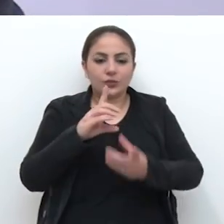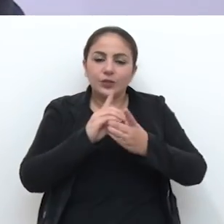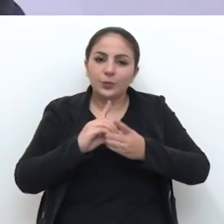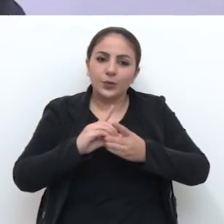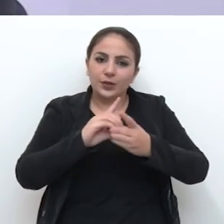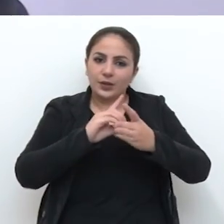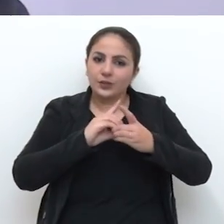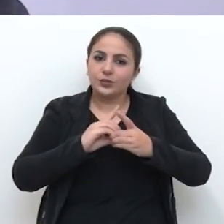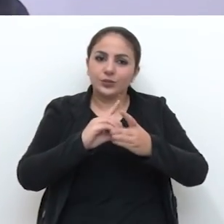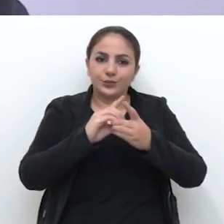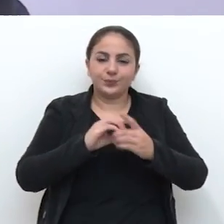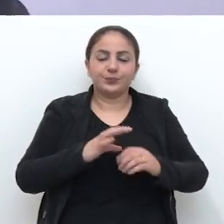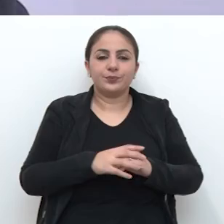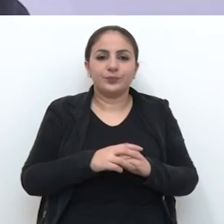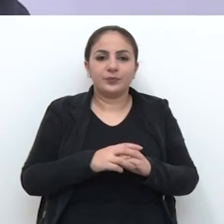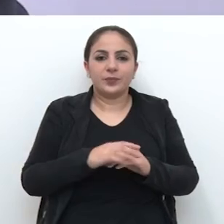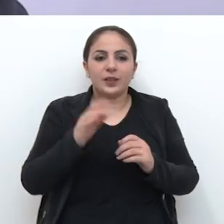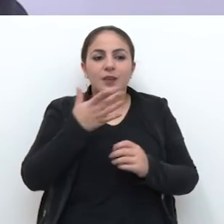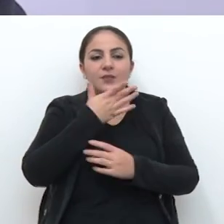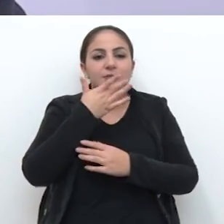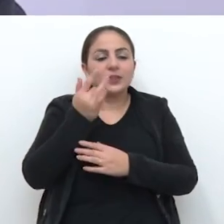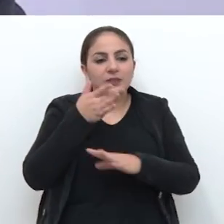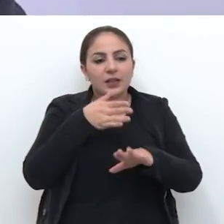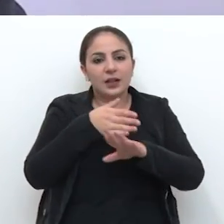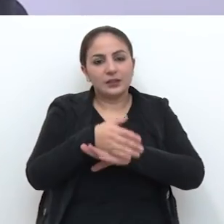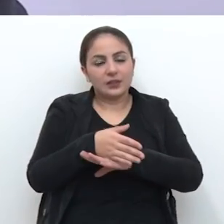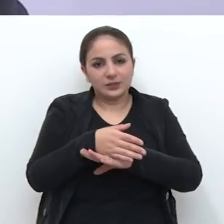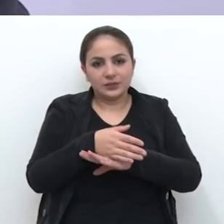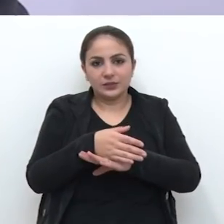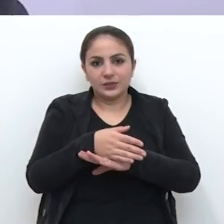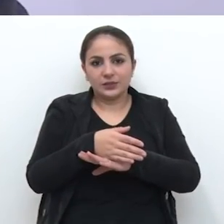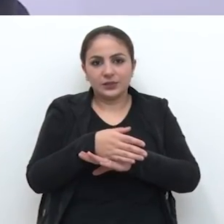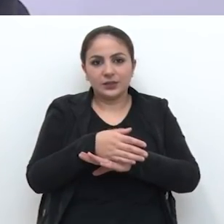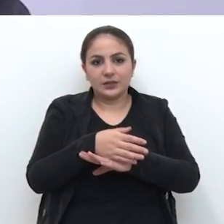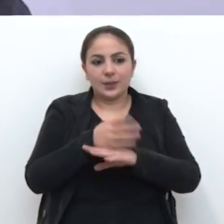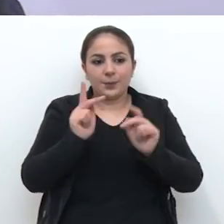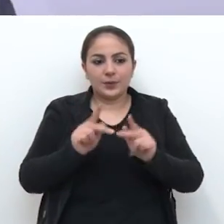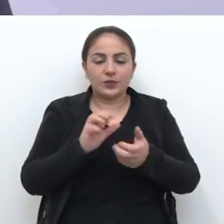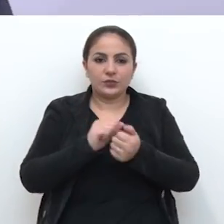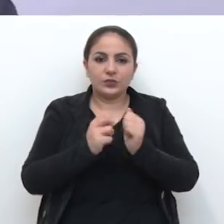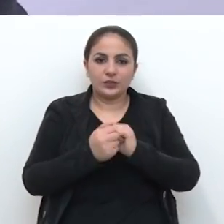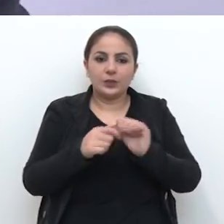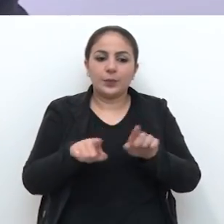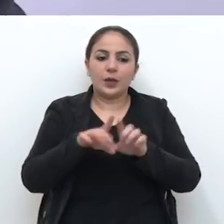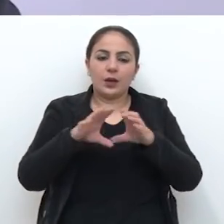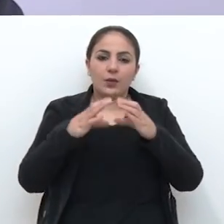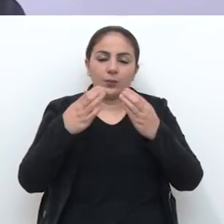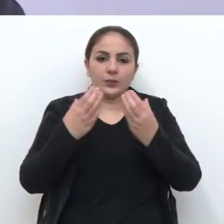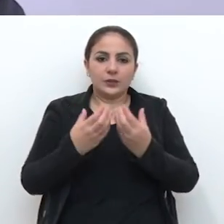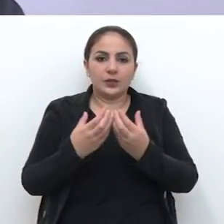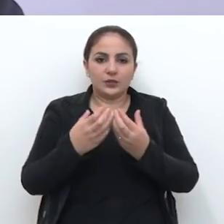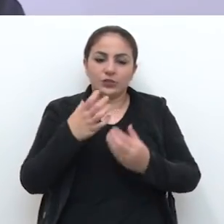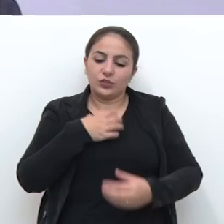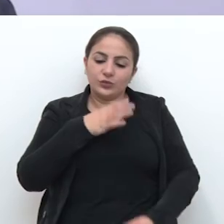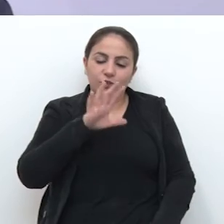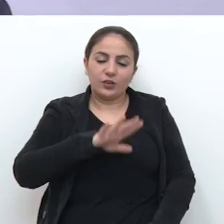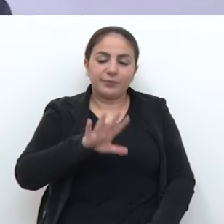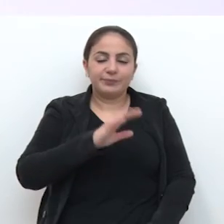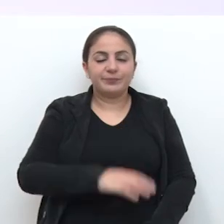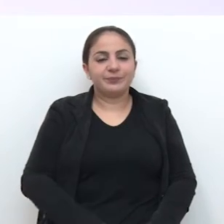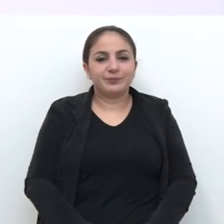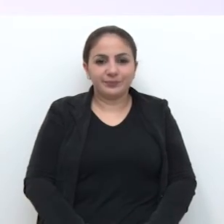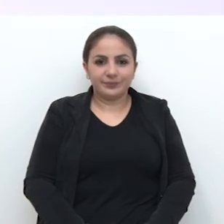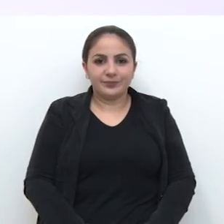democrático, que facilita o acesso do artista e da comunidade às obras de maneira geral.